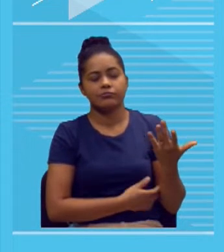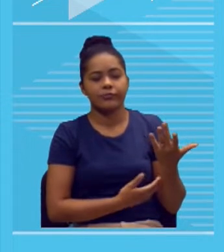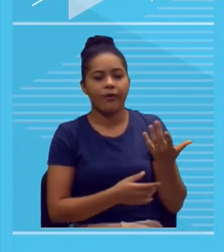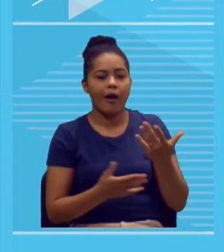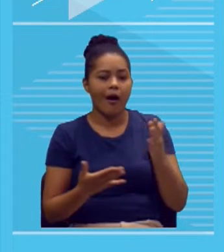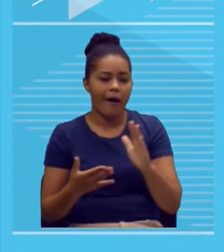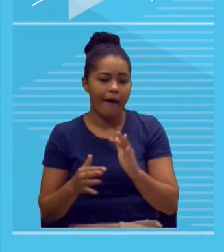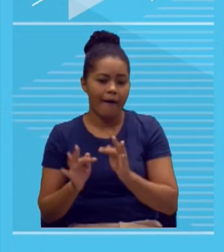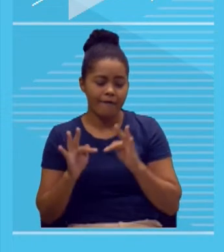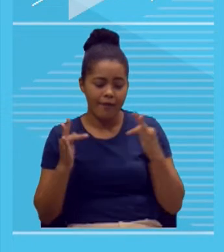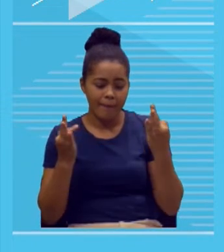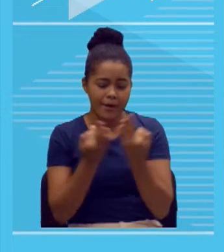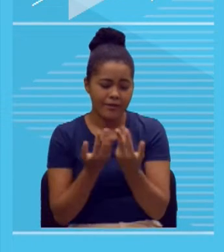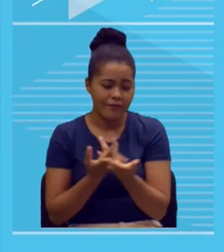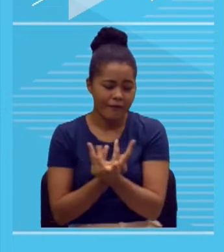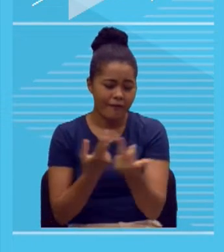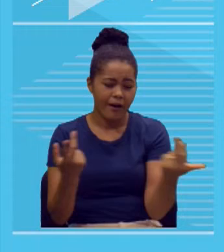é impossível.